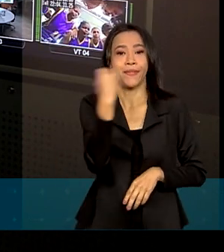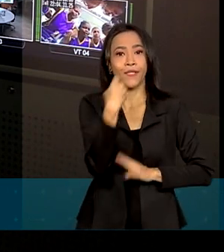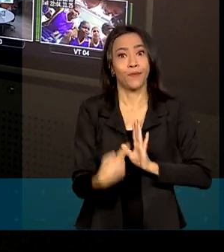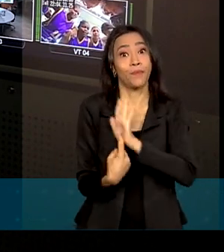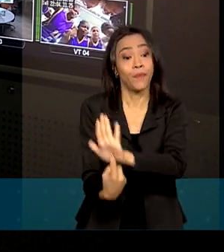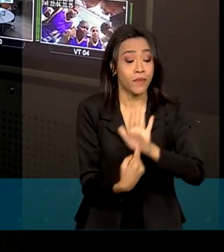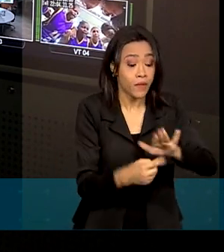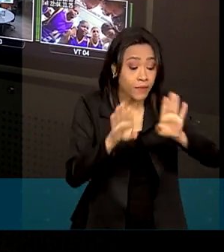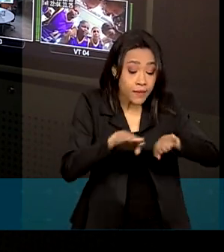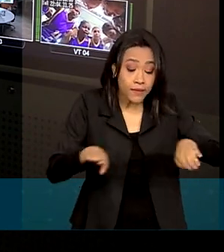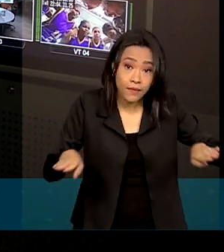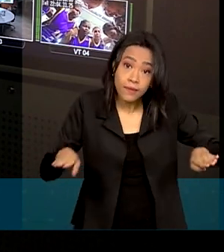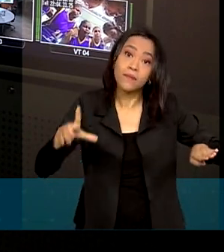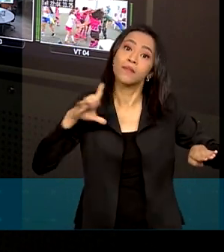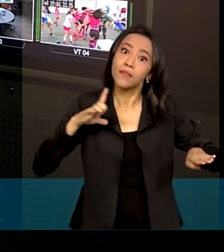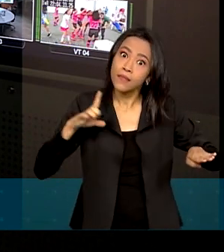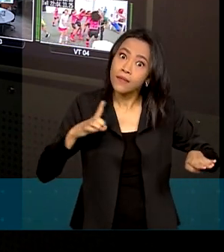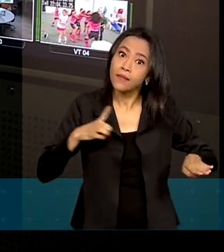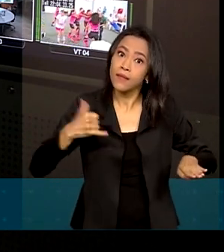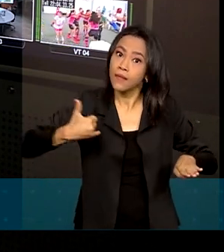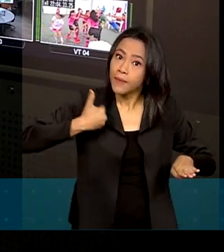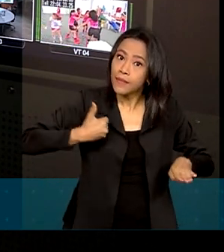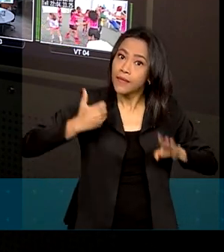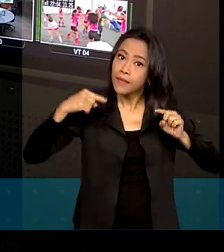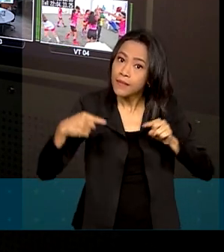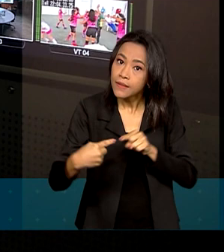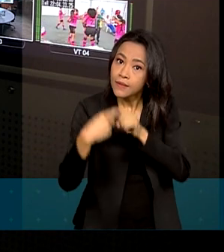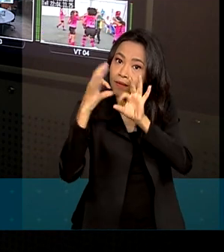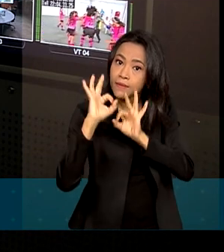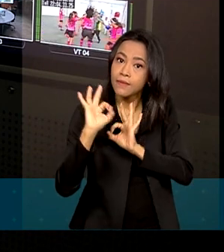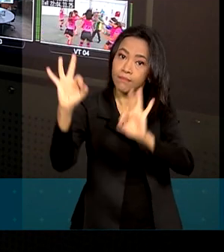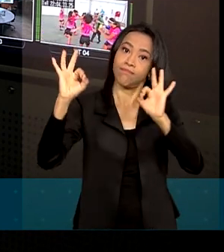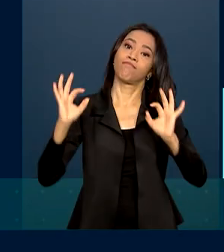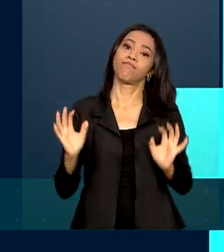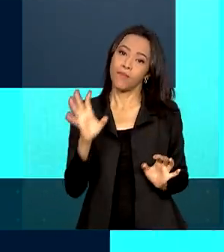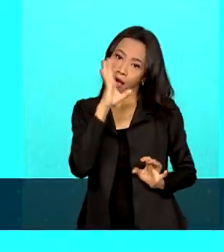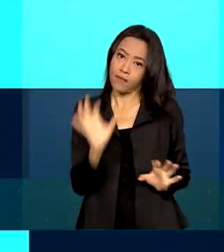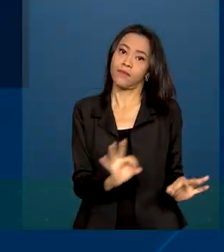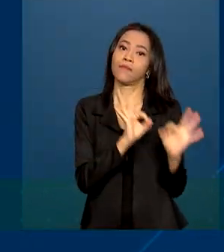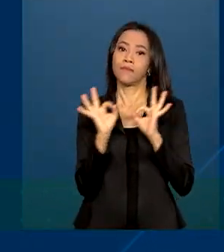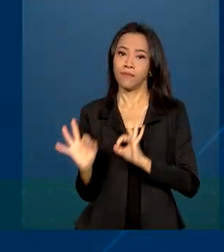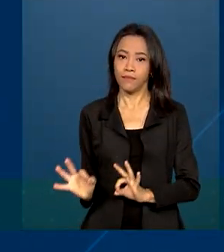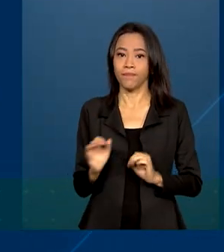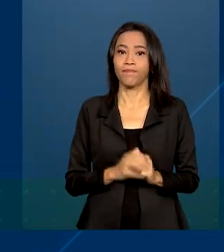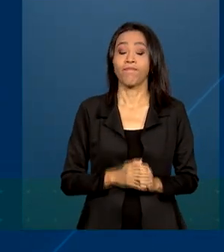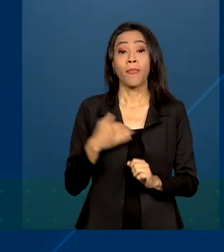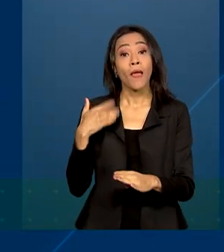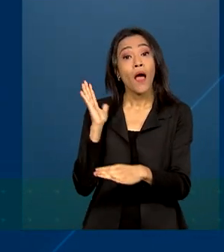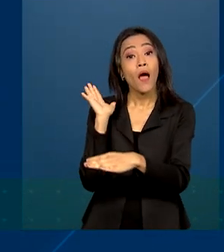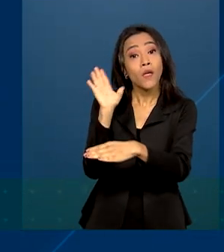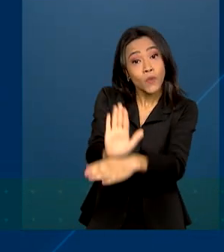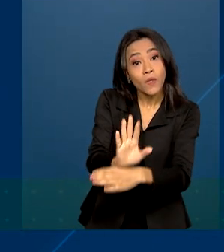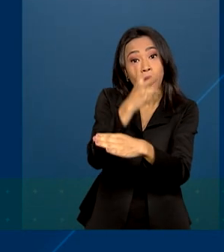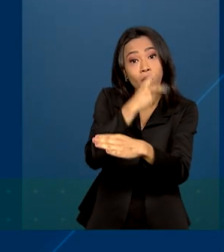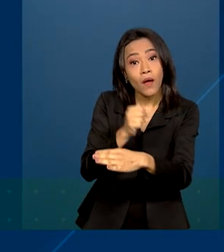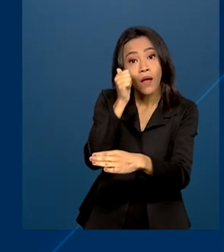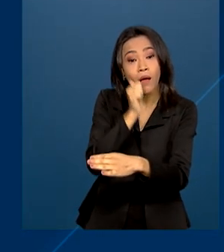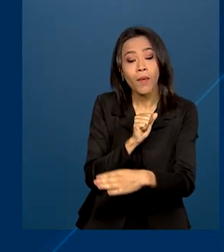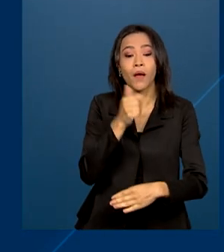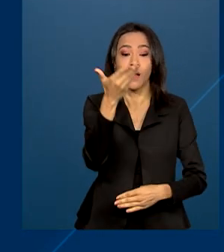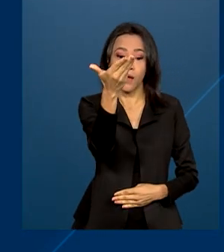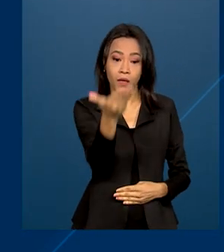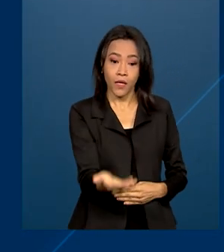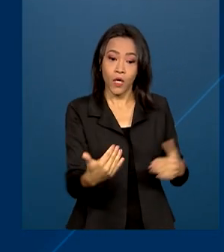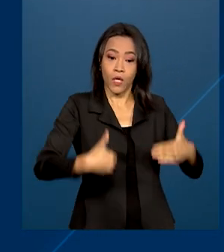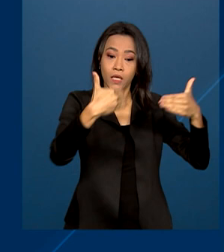aos pequenos que existe uma classificação indicativa. Para ajudar os pais, o Ministério da Justiça e